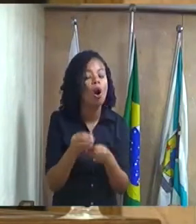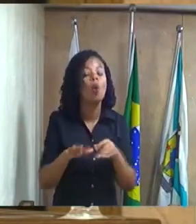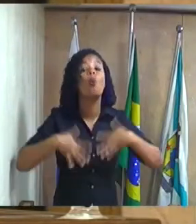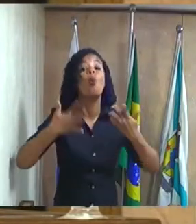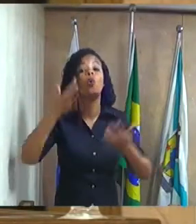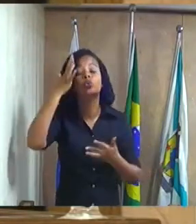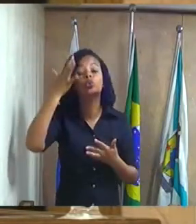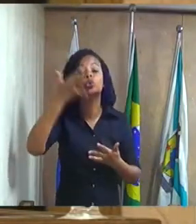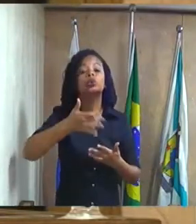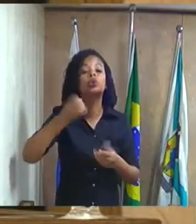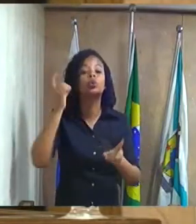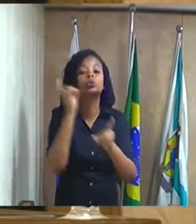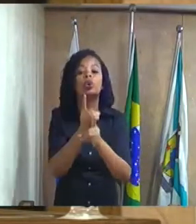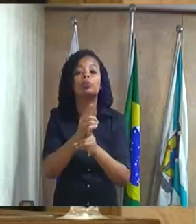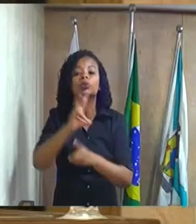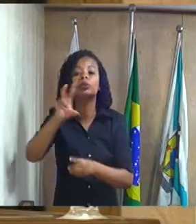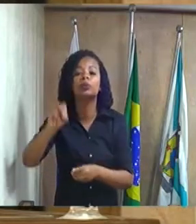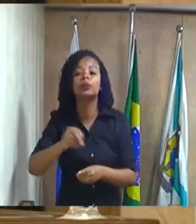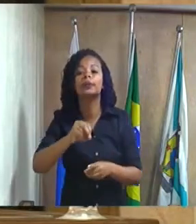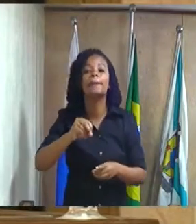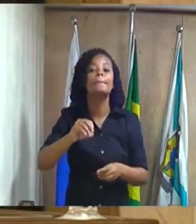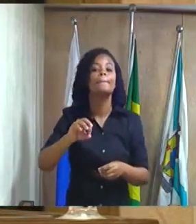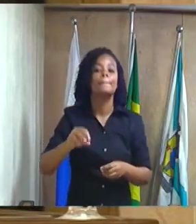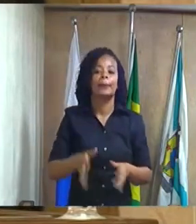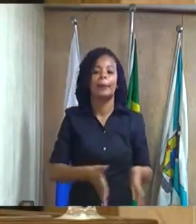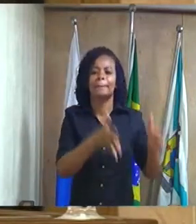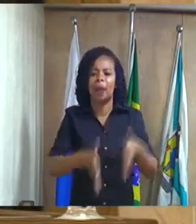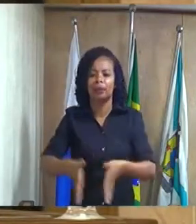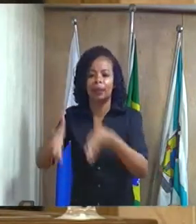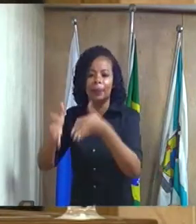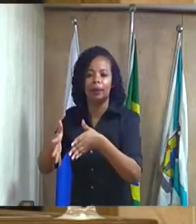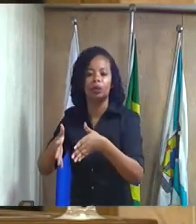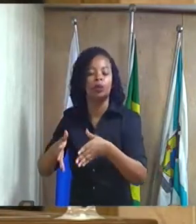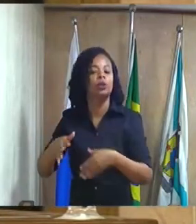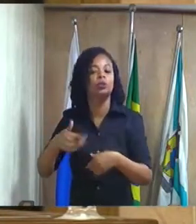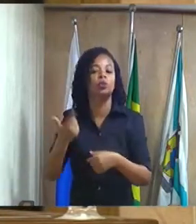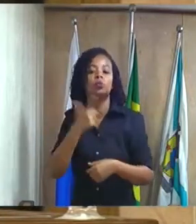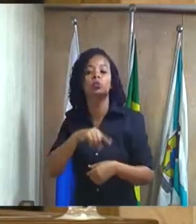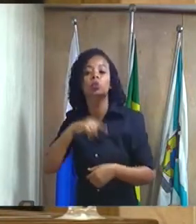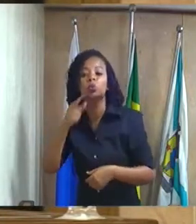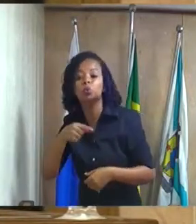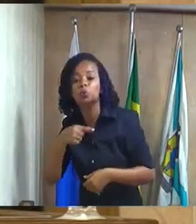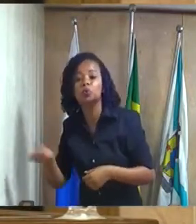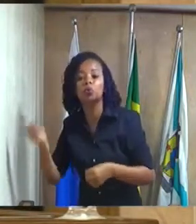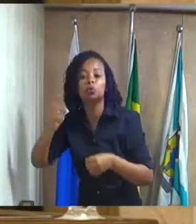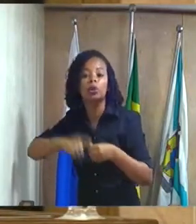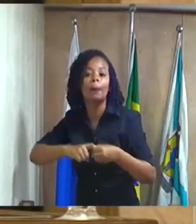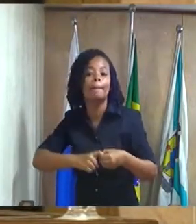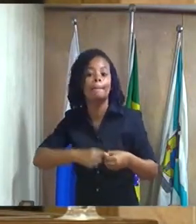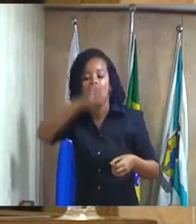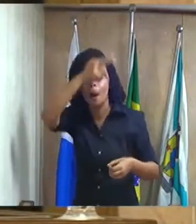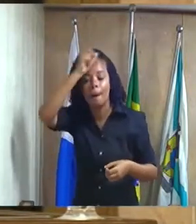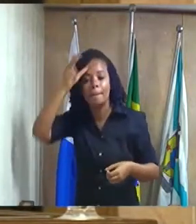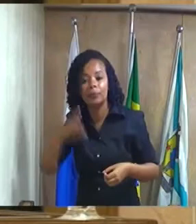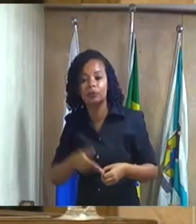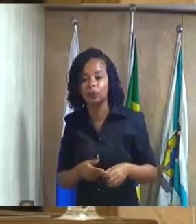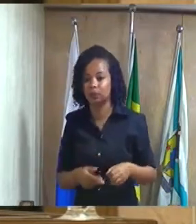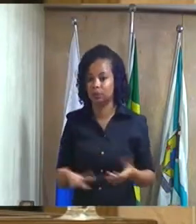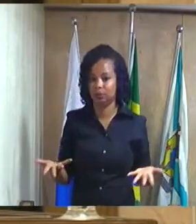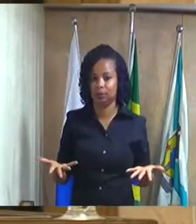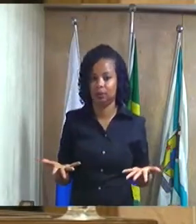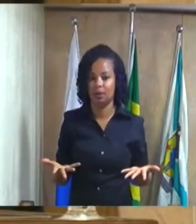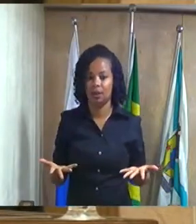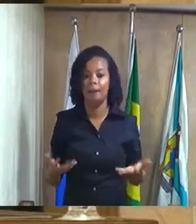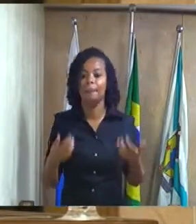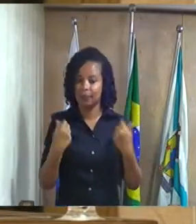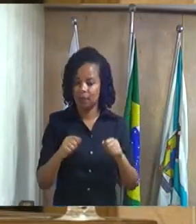encontrou para esses 50 apartamentos e porque que esses apartamentos não voltaram para a Prefeitura até agora que eu acho que é isso que nós temos que fazer deu para